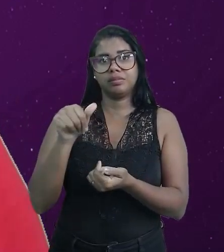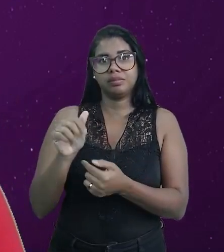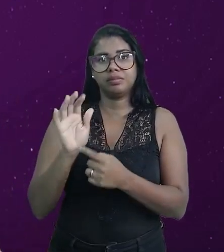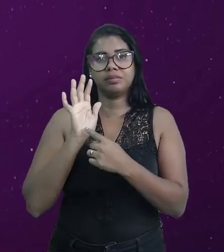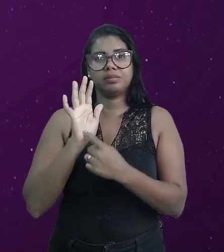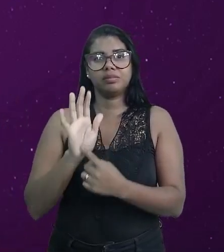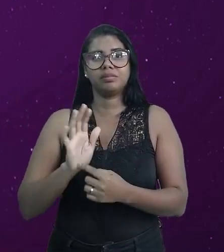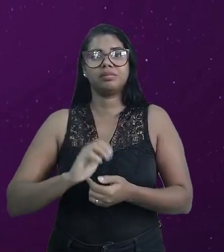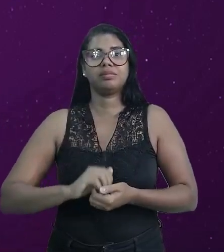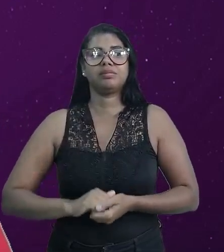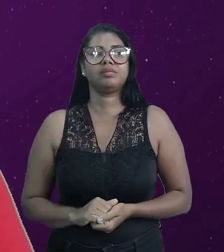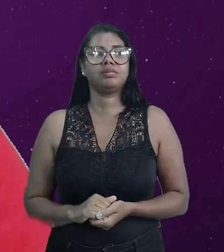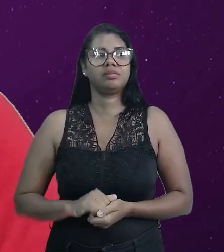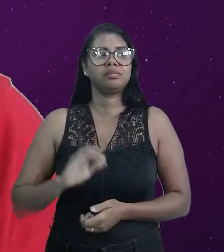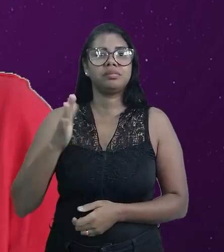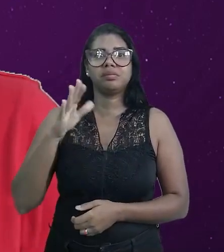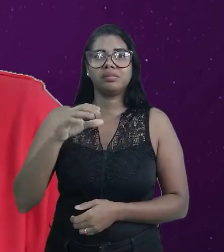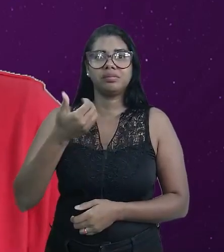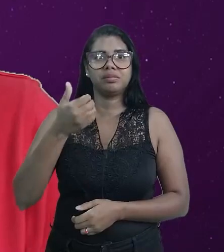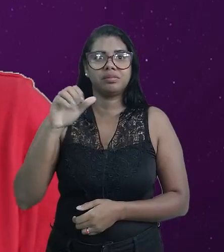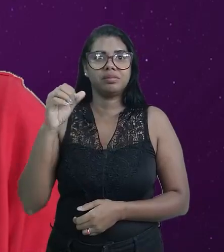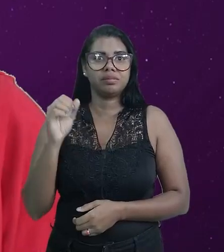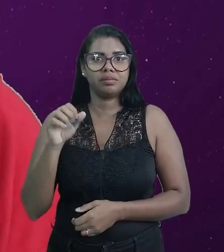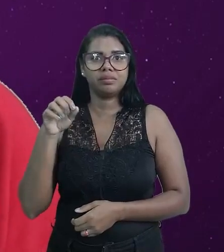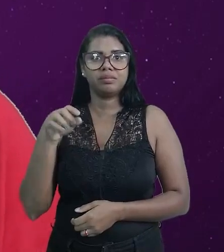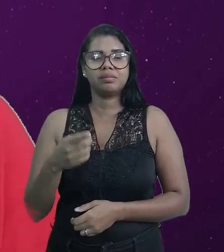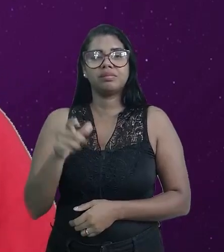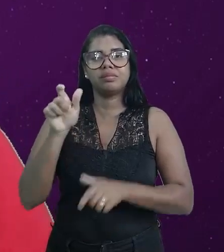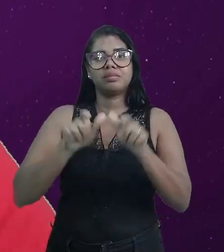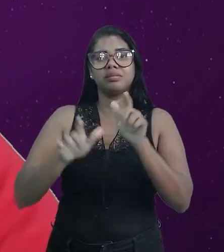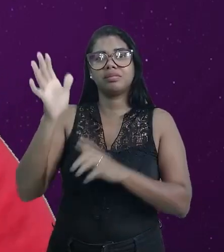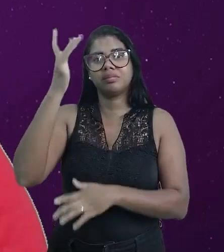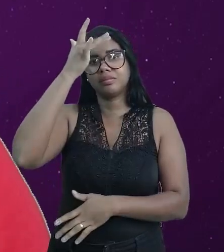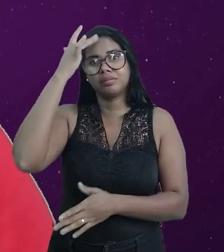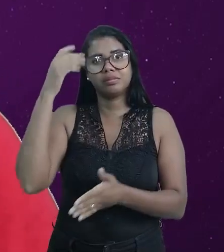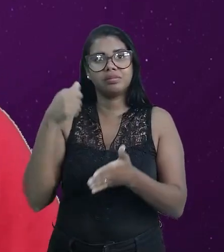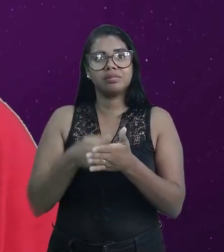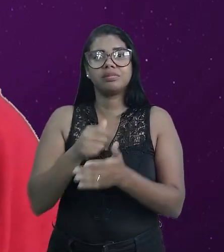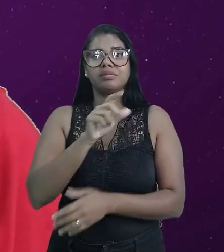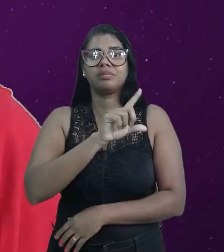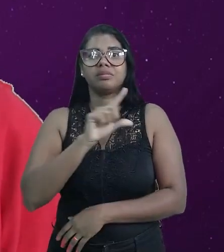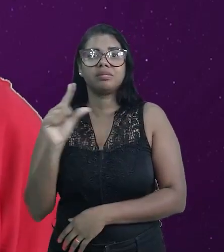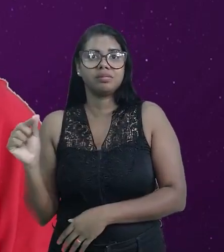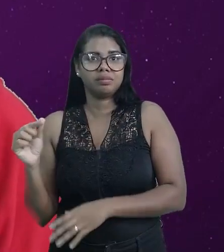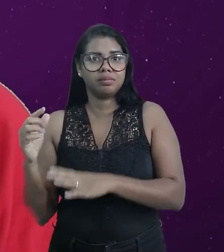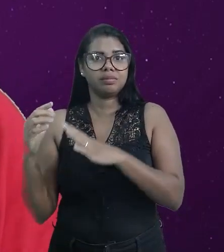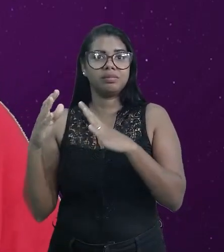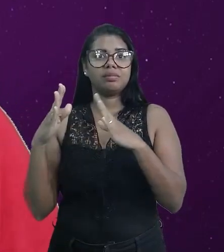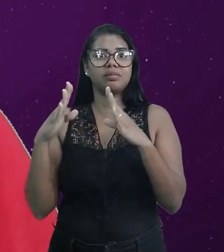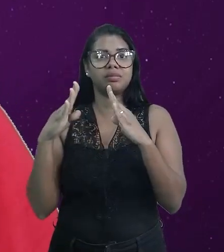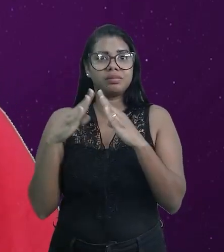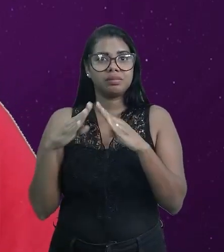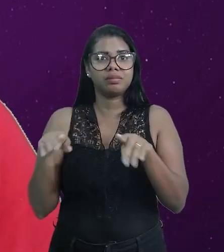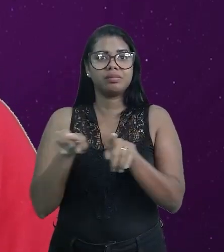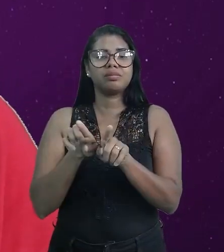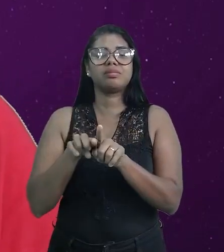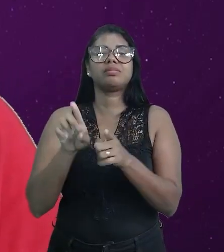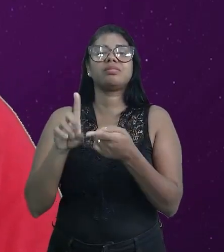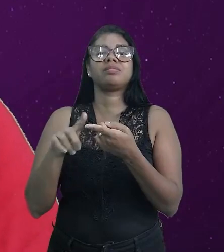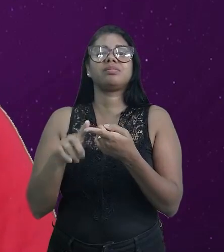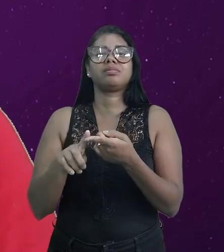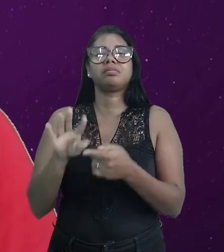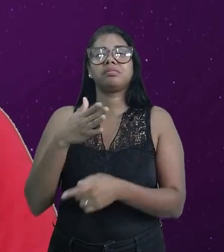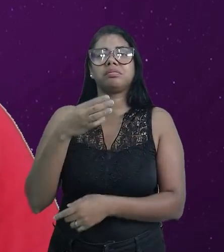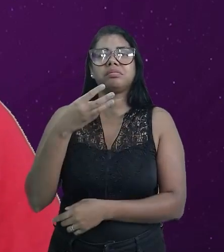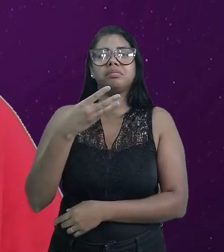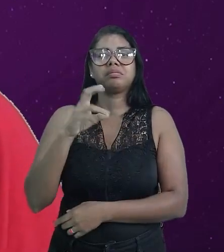Hoje, estima-se que mais de 100 milhões de pessoas foram obrigadas a sair de suas casas. Dessas 100 milhões, pelo menos